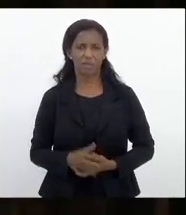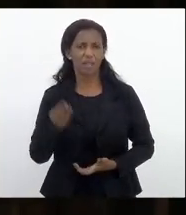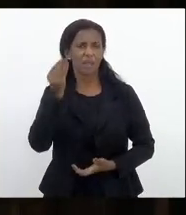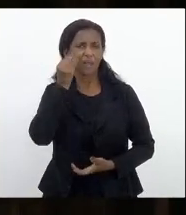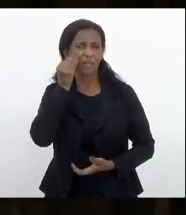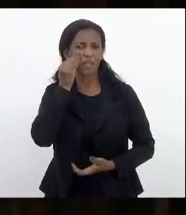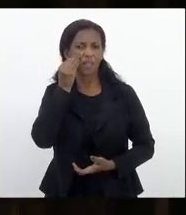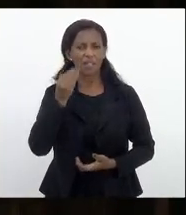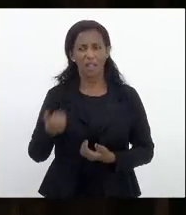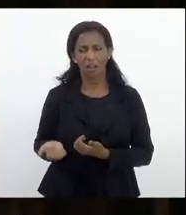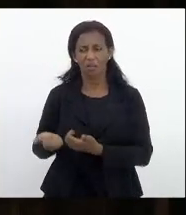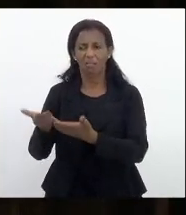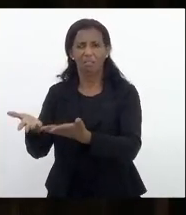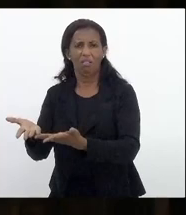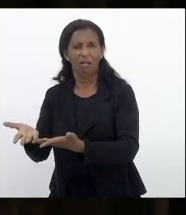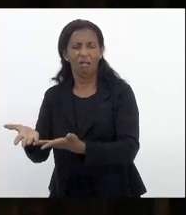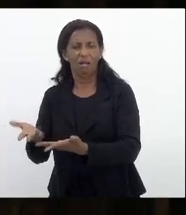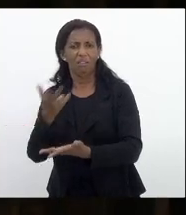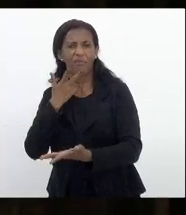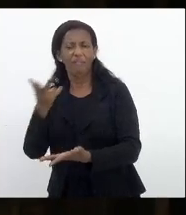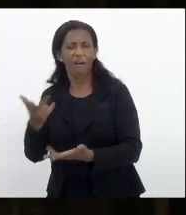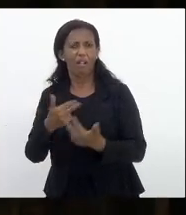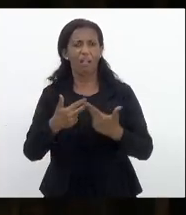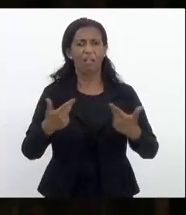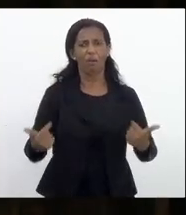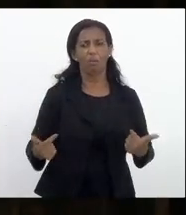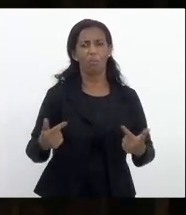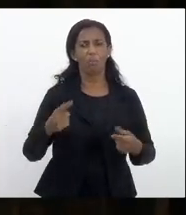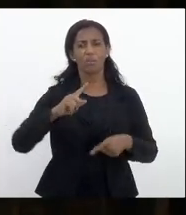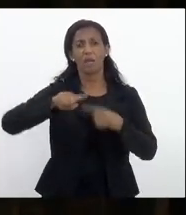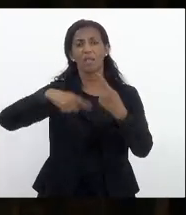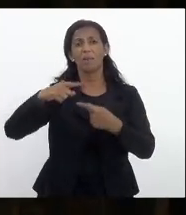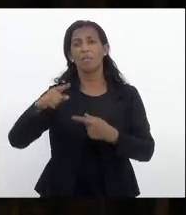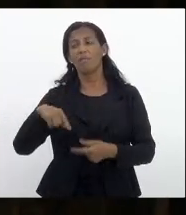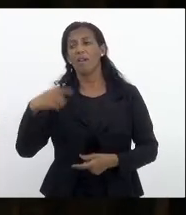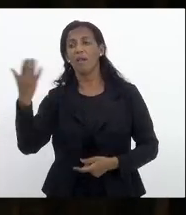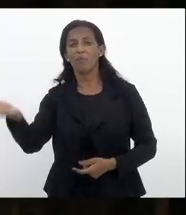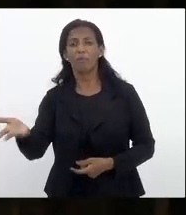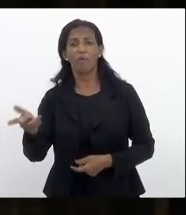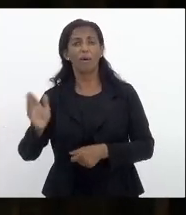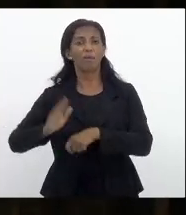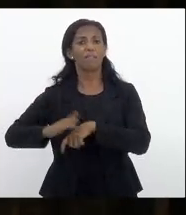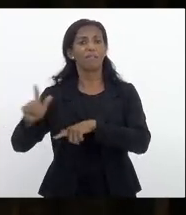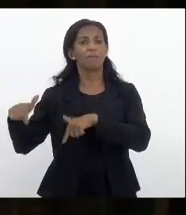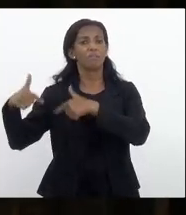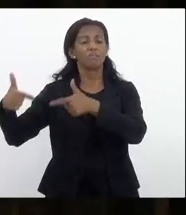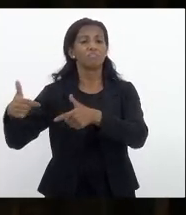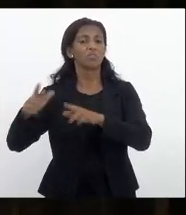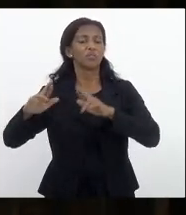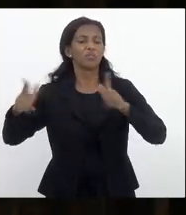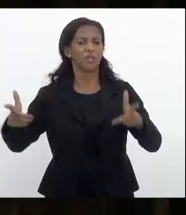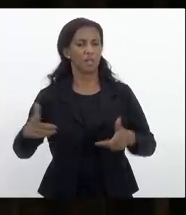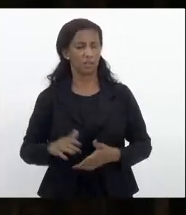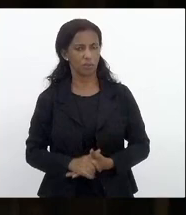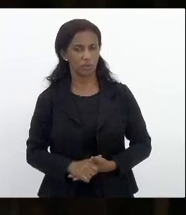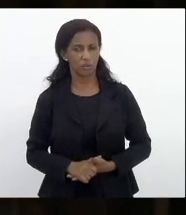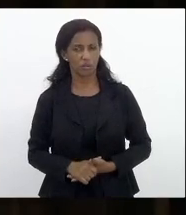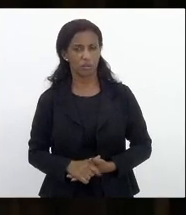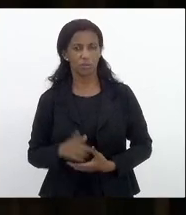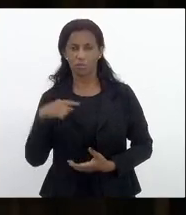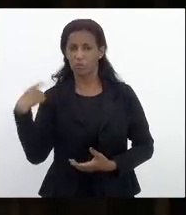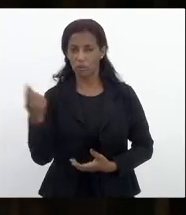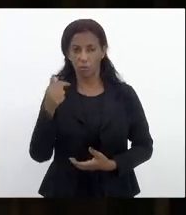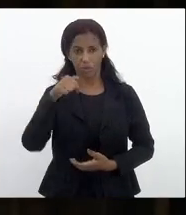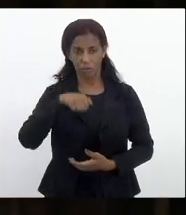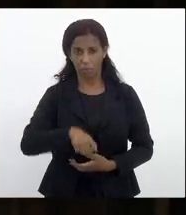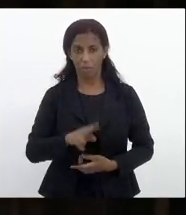jogar para a torcida vir aqui falar alguma coisa depois ir lá para fora e fazer outros discursos não é isso nós estamos aqui